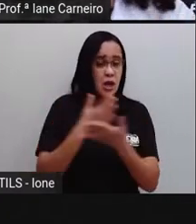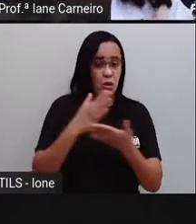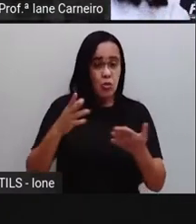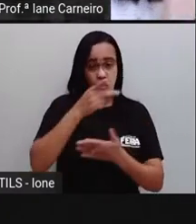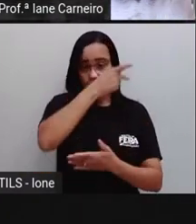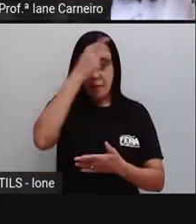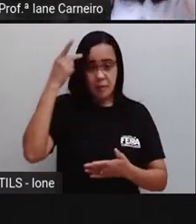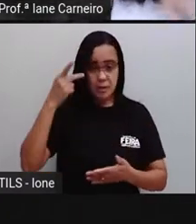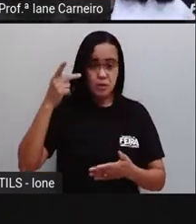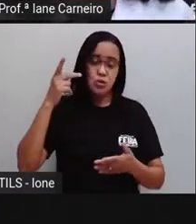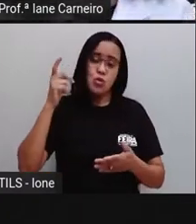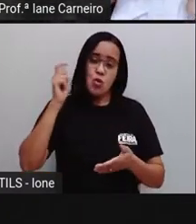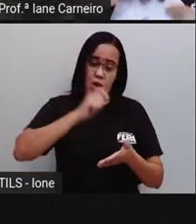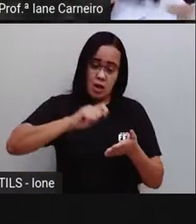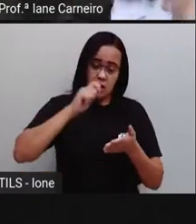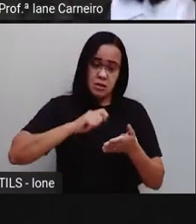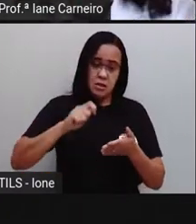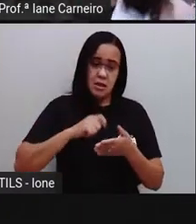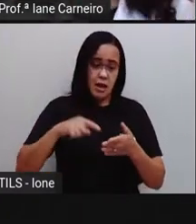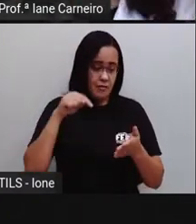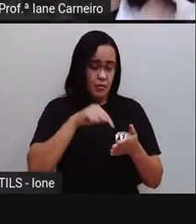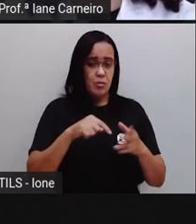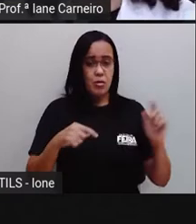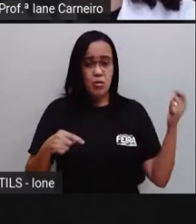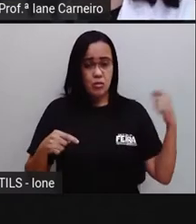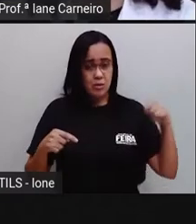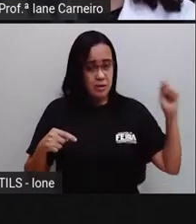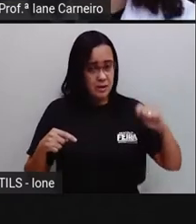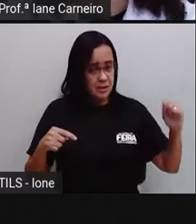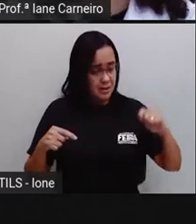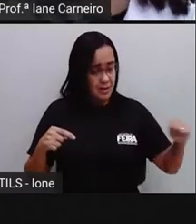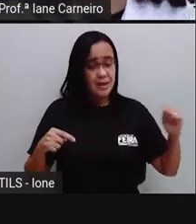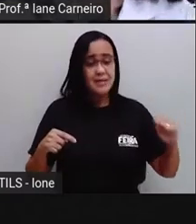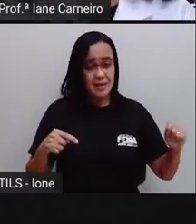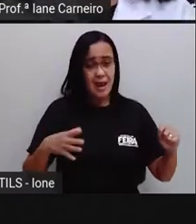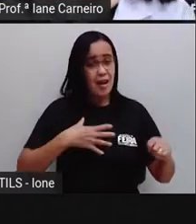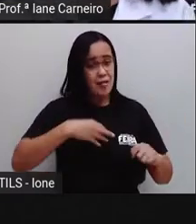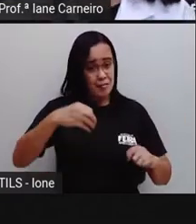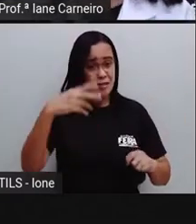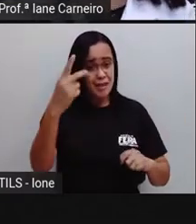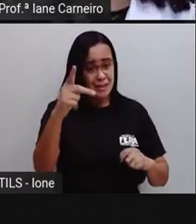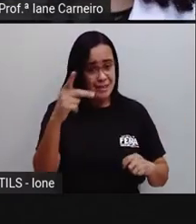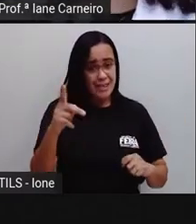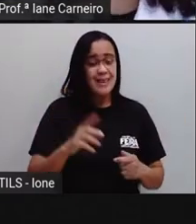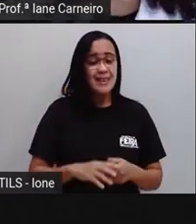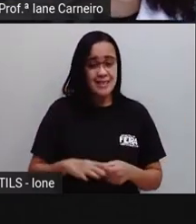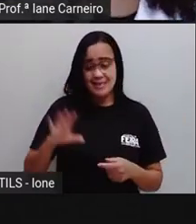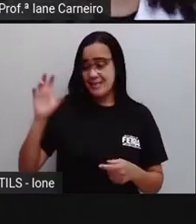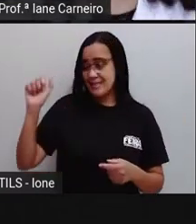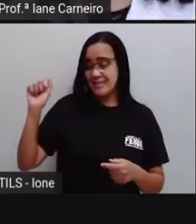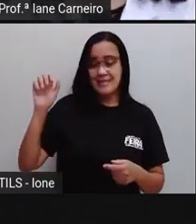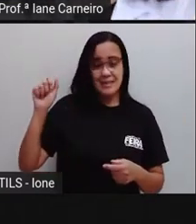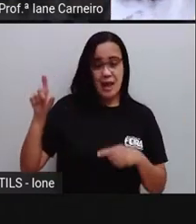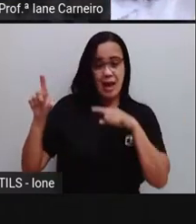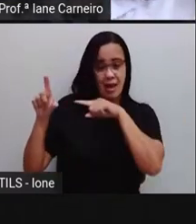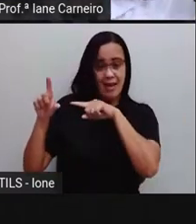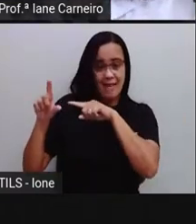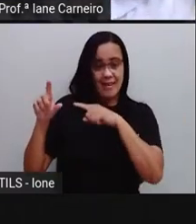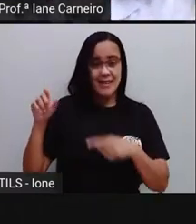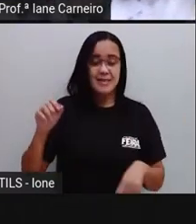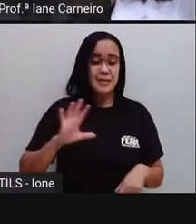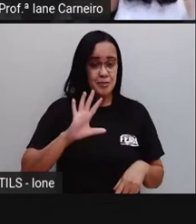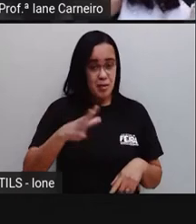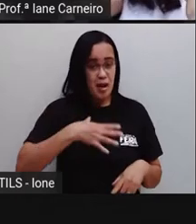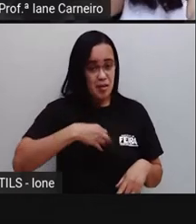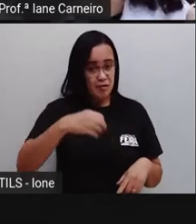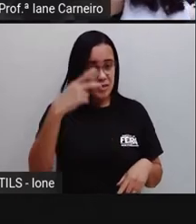escreve com a mão esquerda. Minha filha escreve com a mão esquerda, sabia? Eu escrevo com a mão direita. E ela escreve com a